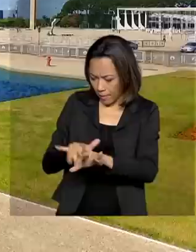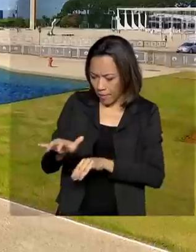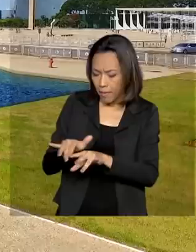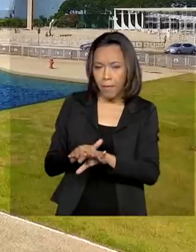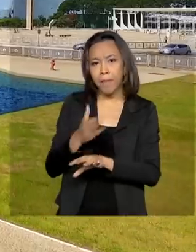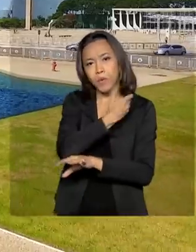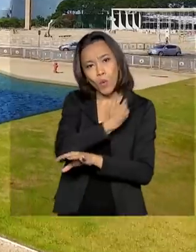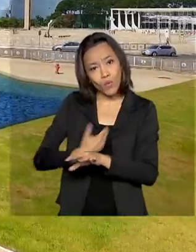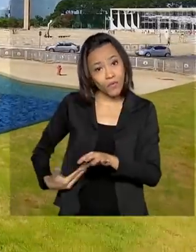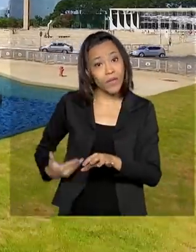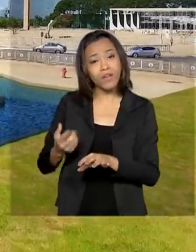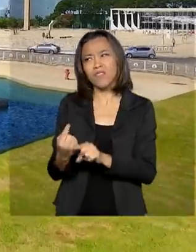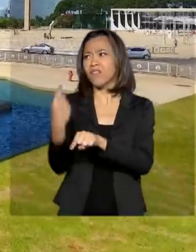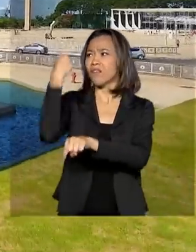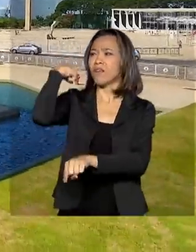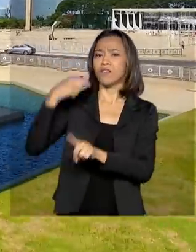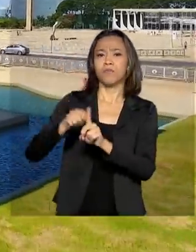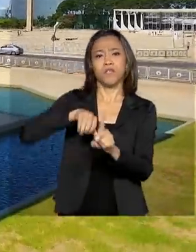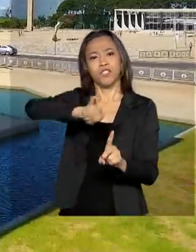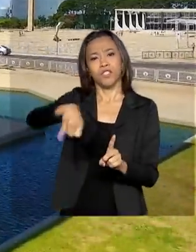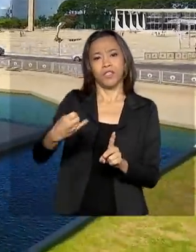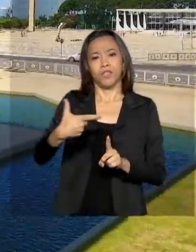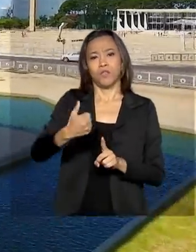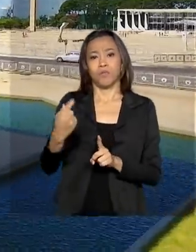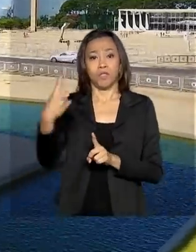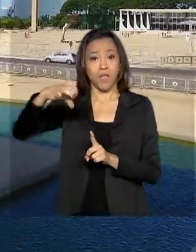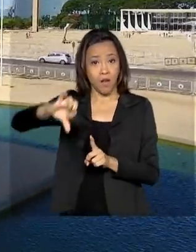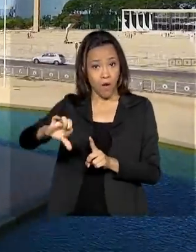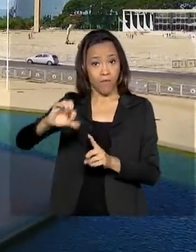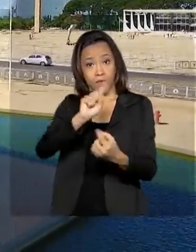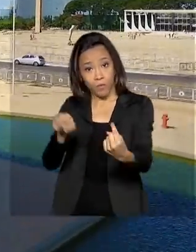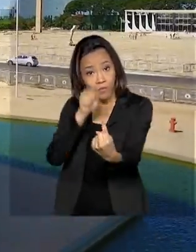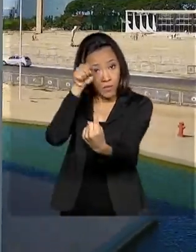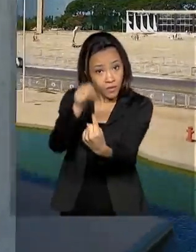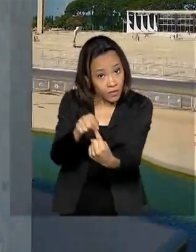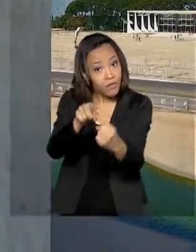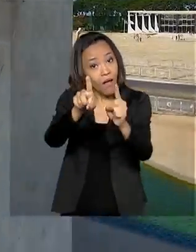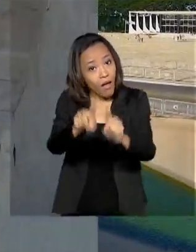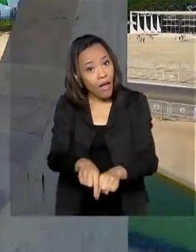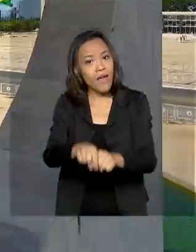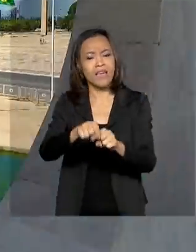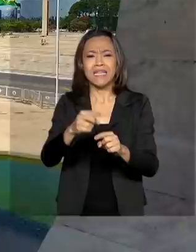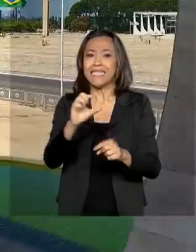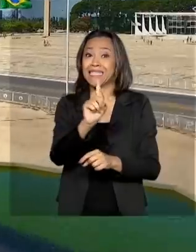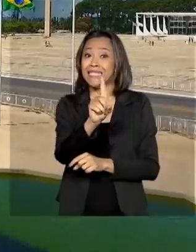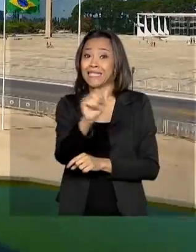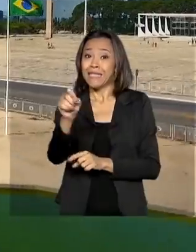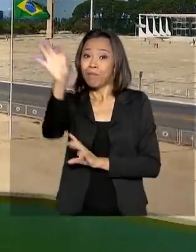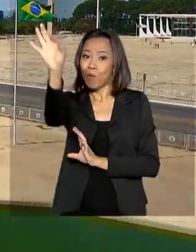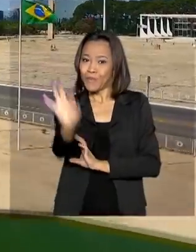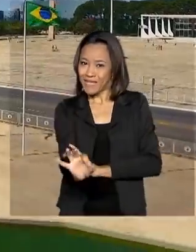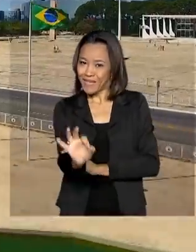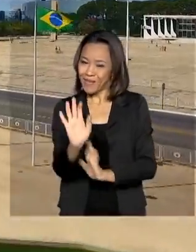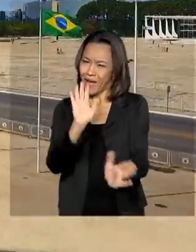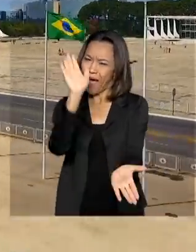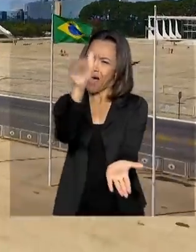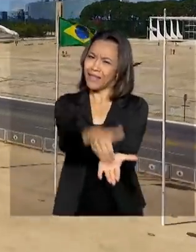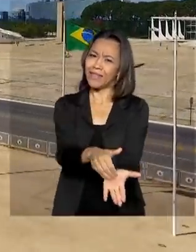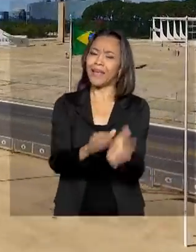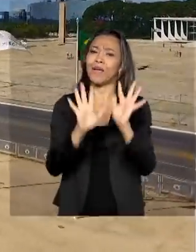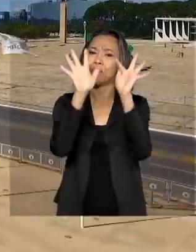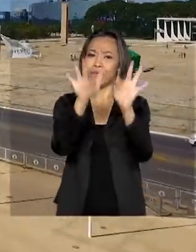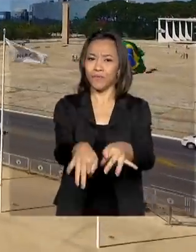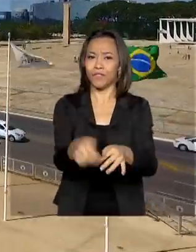federal desde janeiro de 2019. E a meta é chegar a 100% até o final de